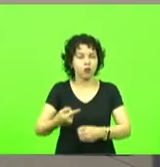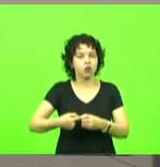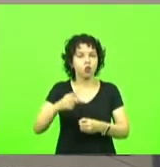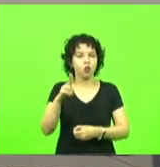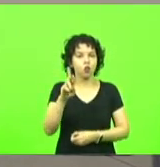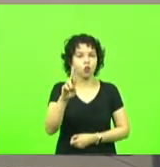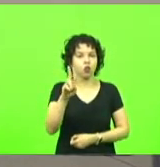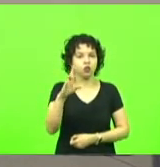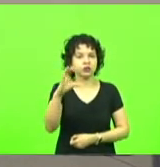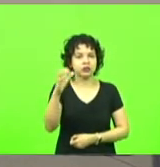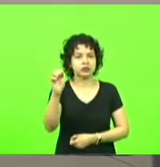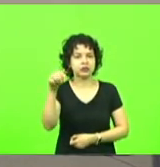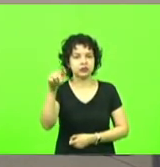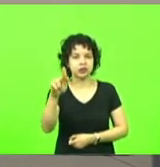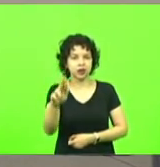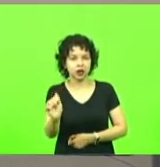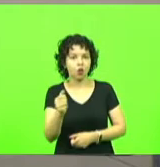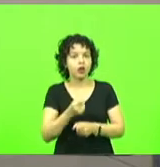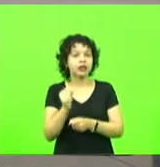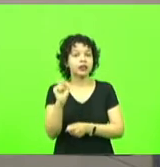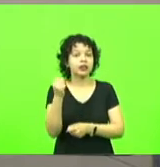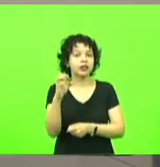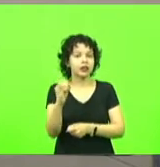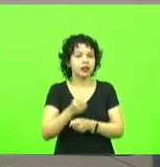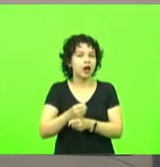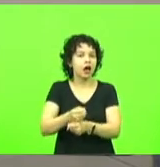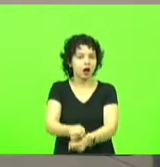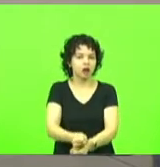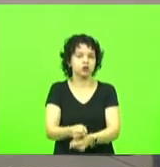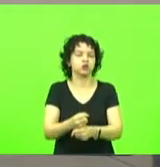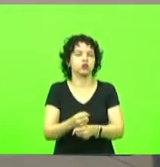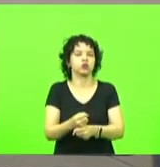seus 80 anos de fundação em discussão